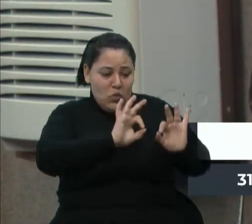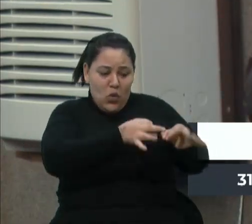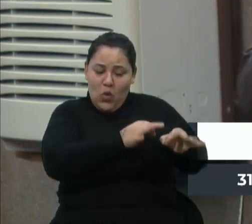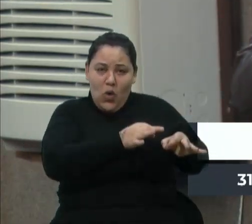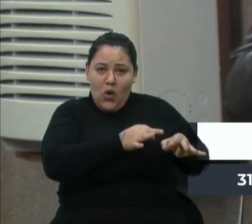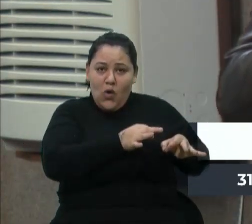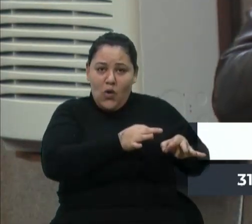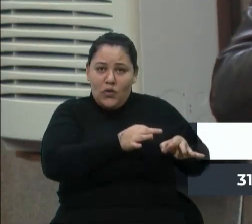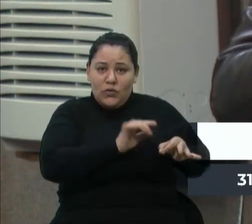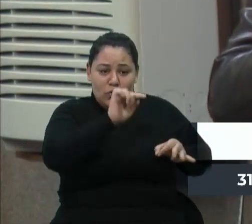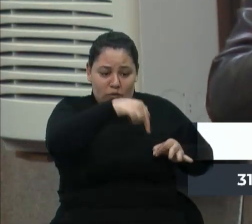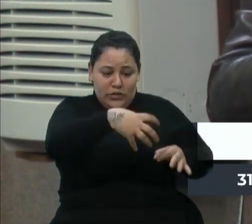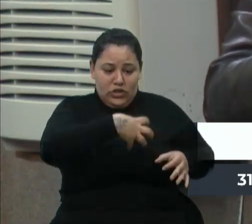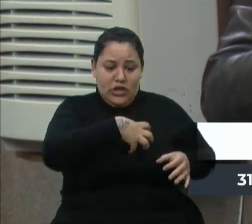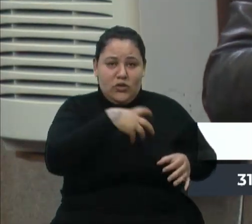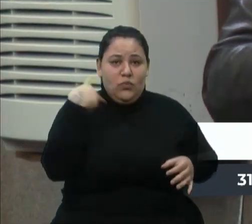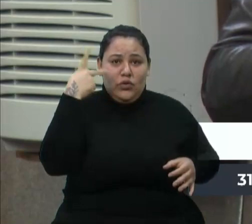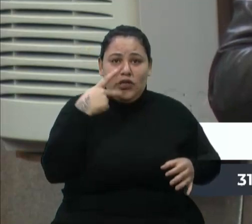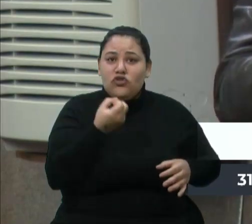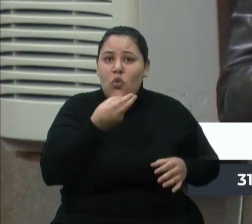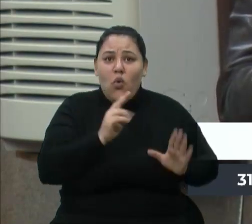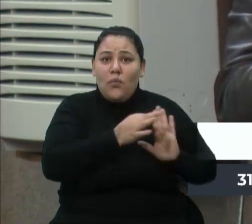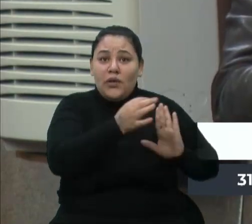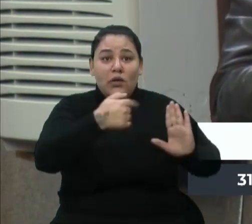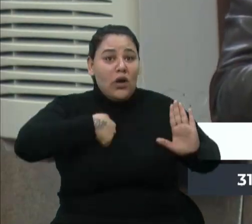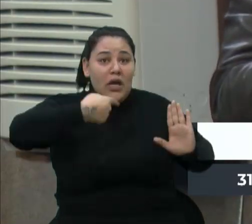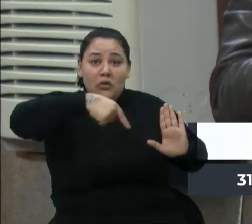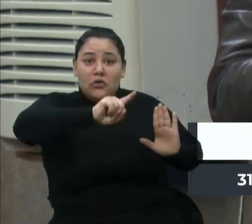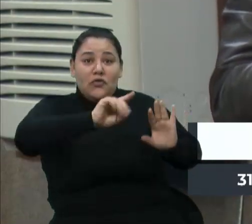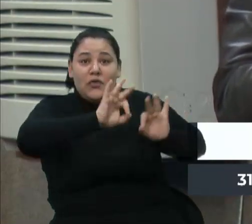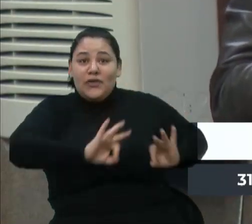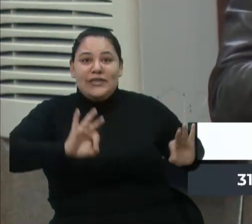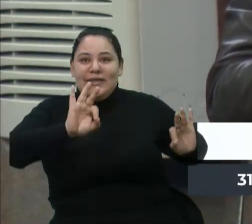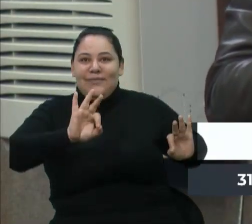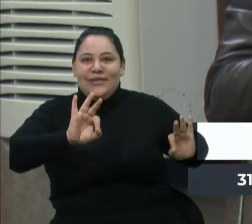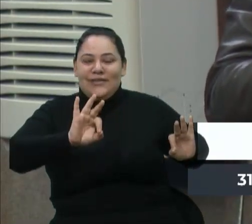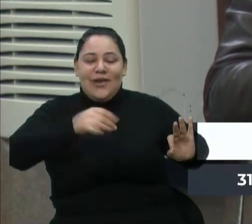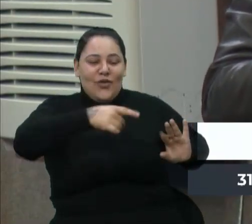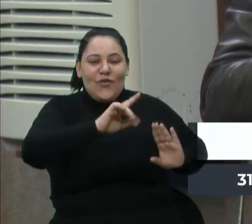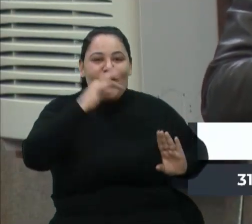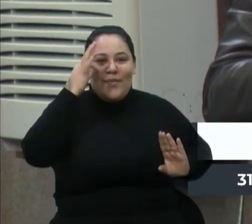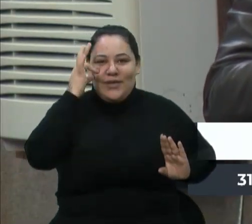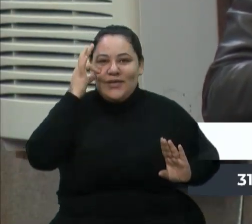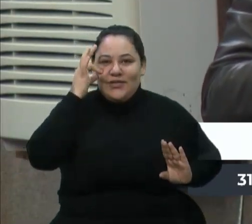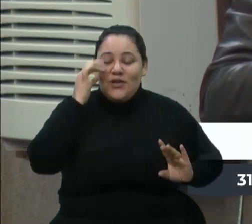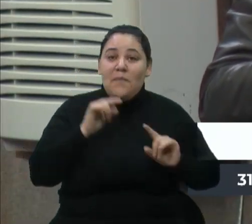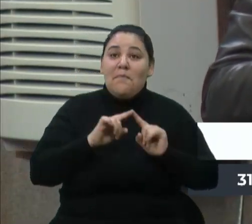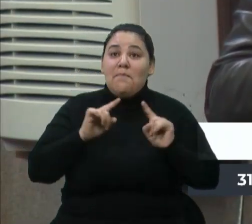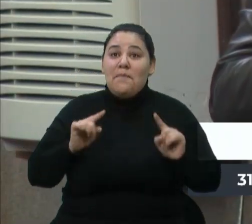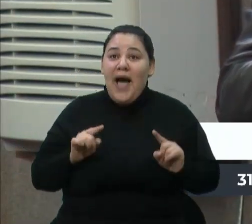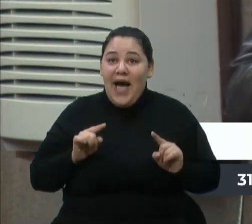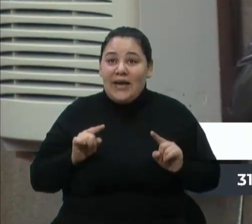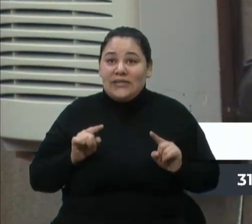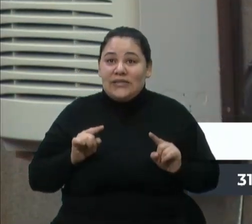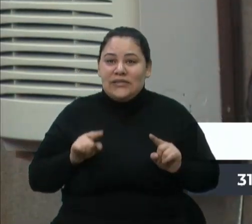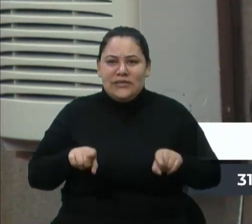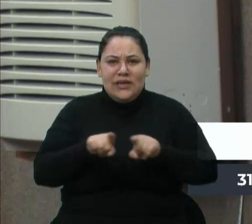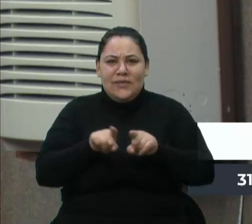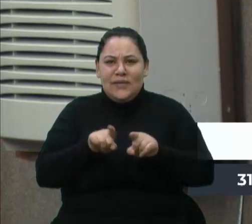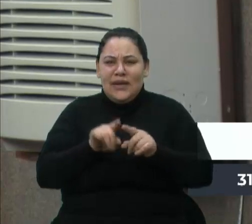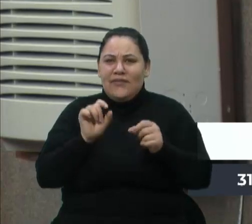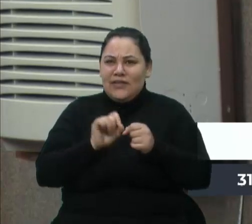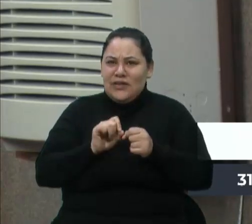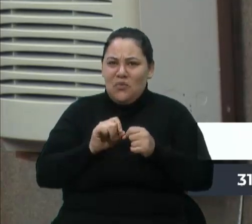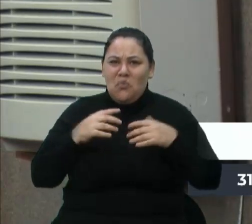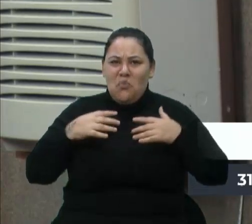postura política, ou com aquela ideologia, eu não vou. Eu não vou estar lá presente, mas aí fazer um movimento para